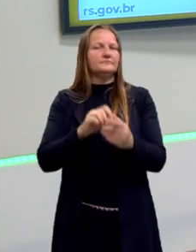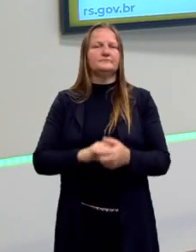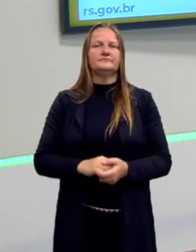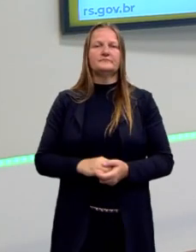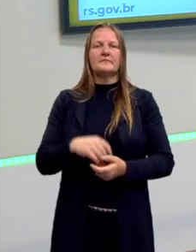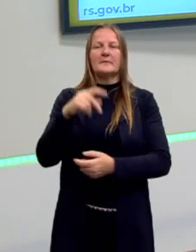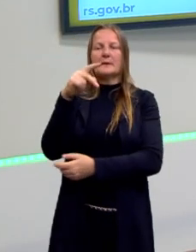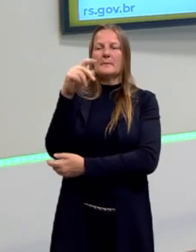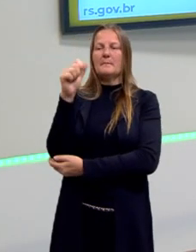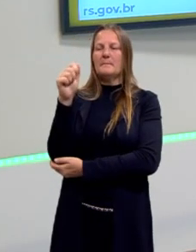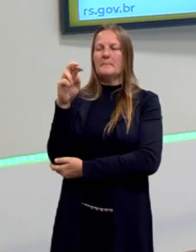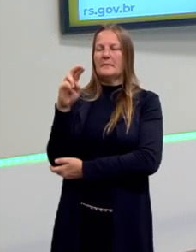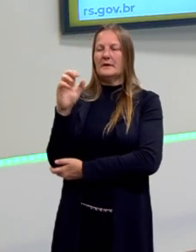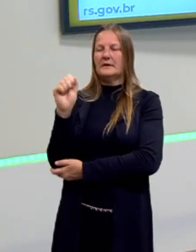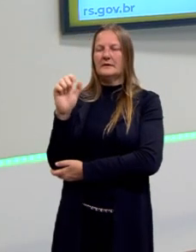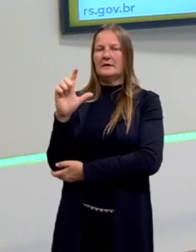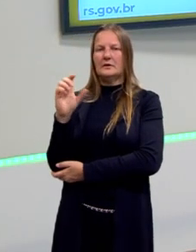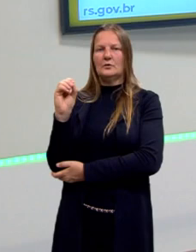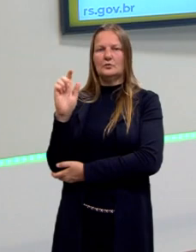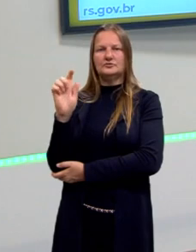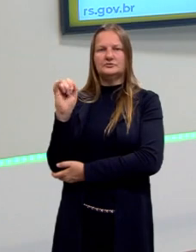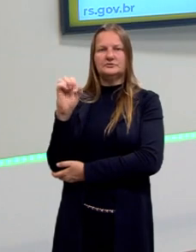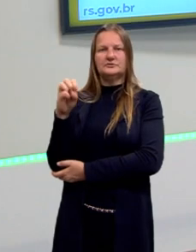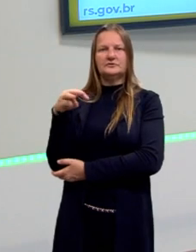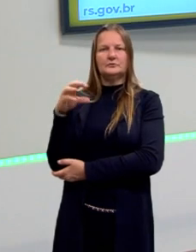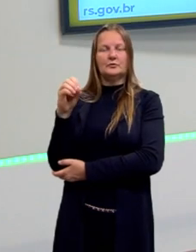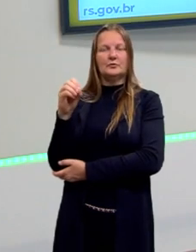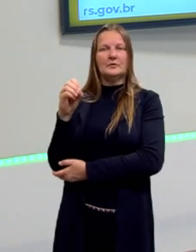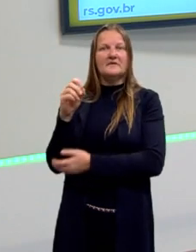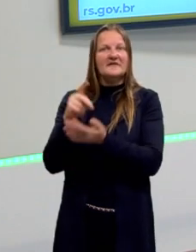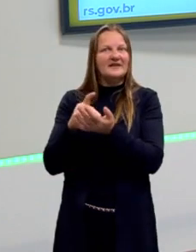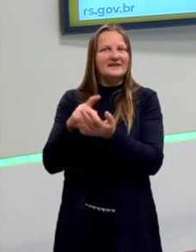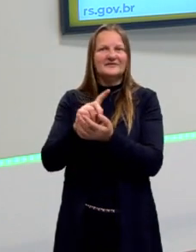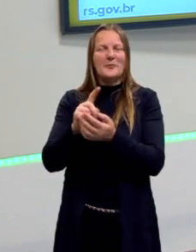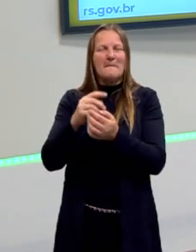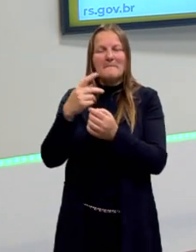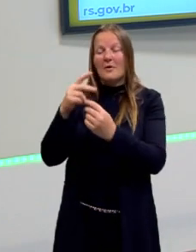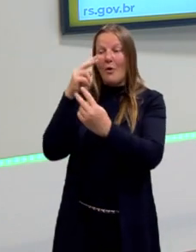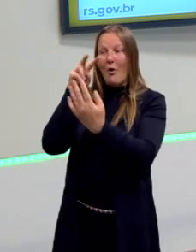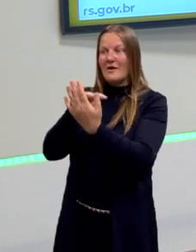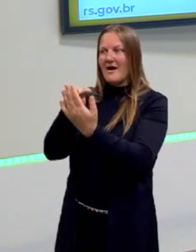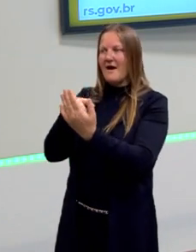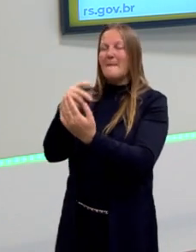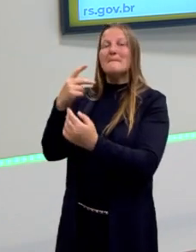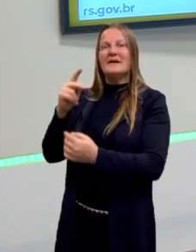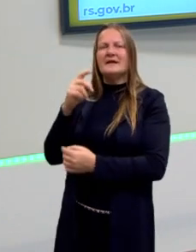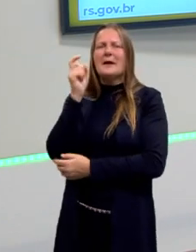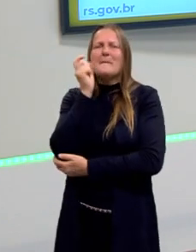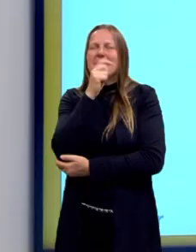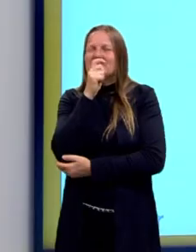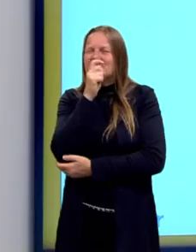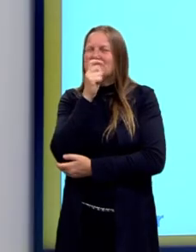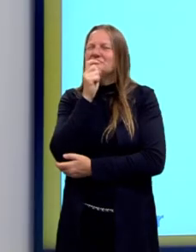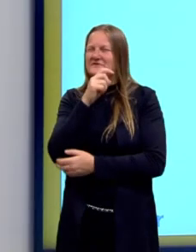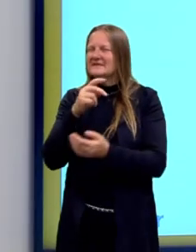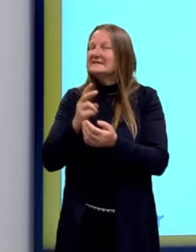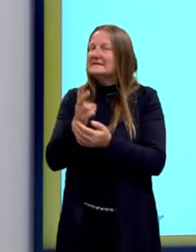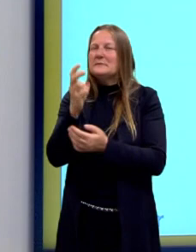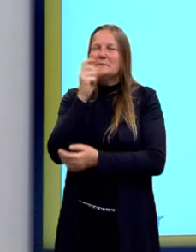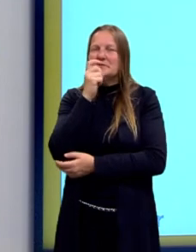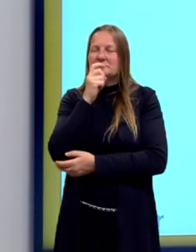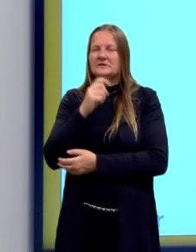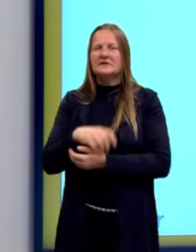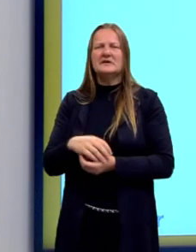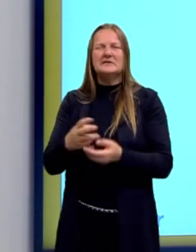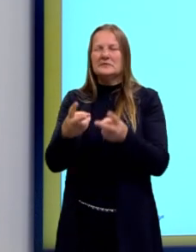paralogismo é um raciocínio que parece verdade, mas não é verdade. É uma mentira bem contada, que às vezes nem sequer